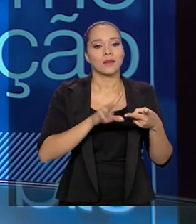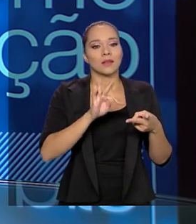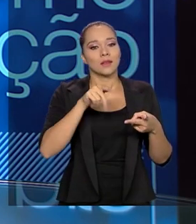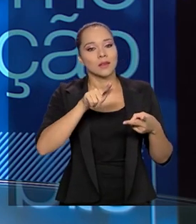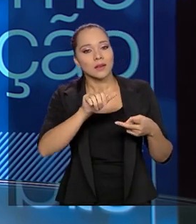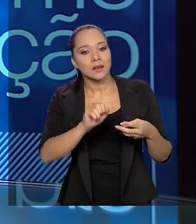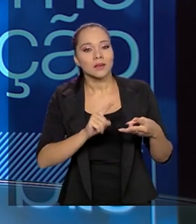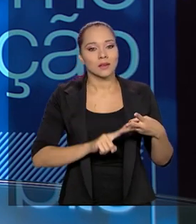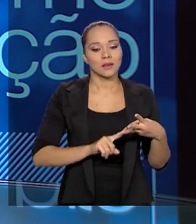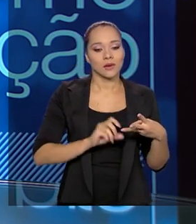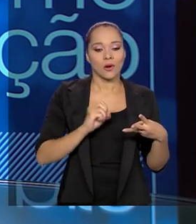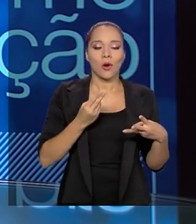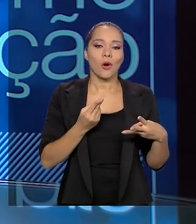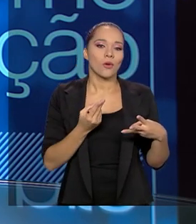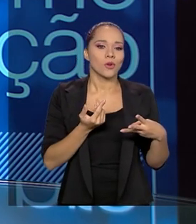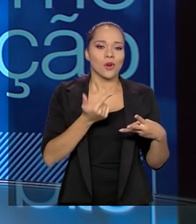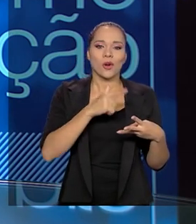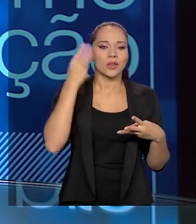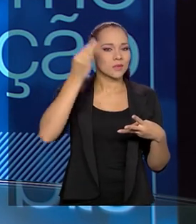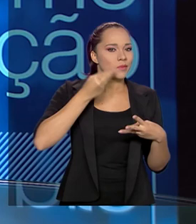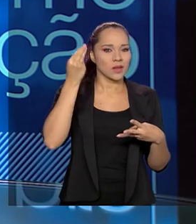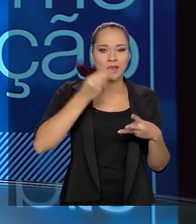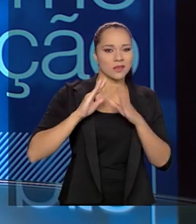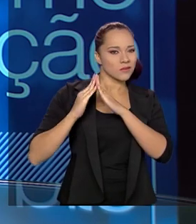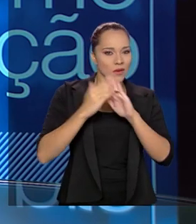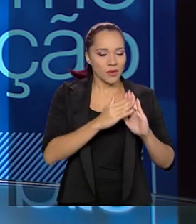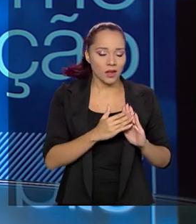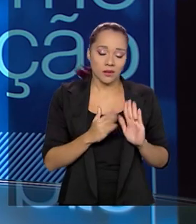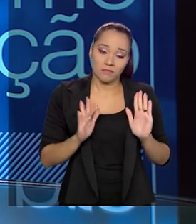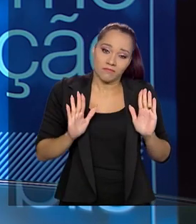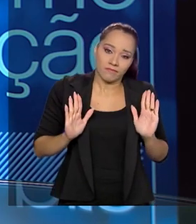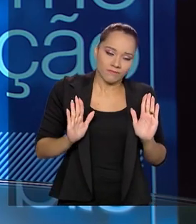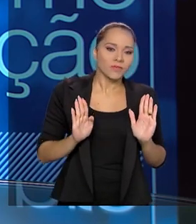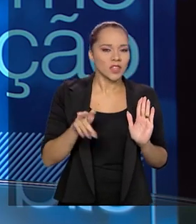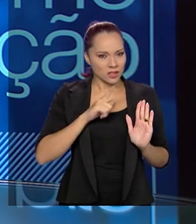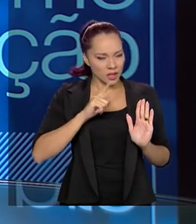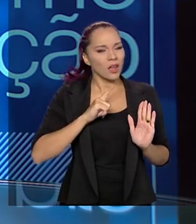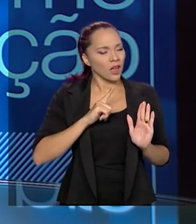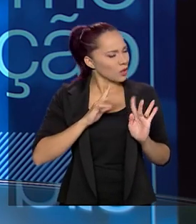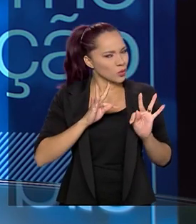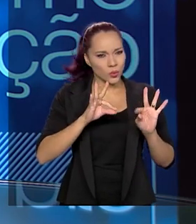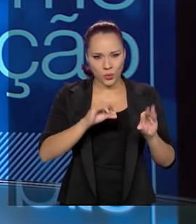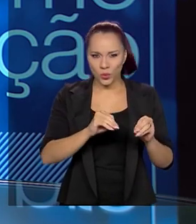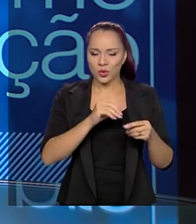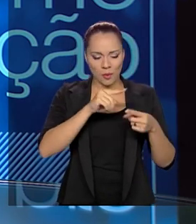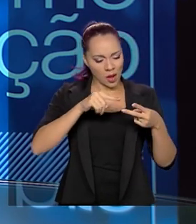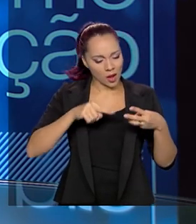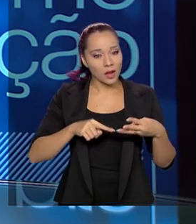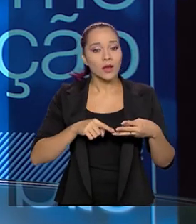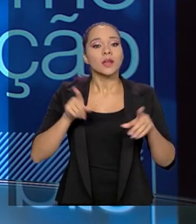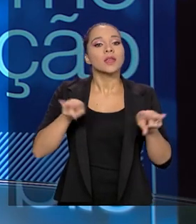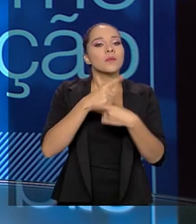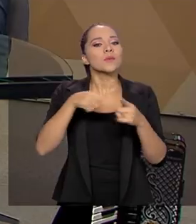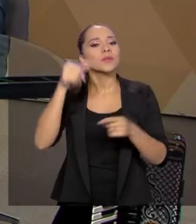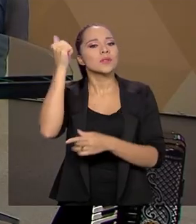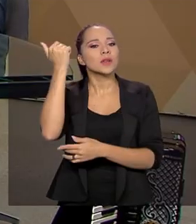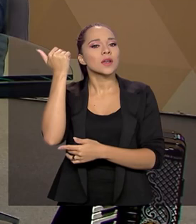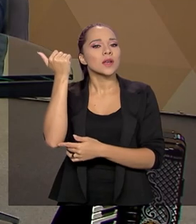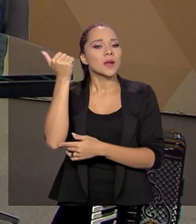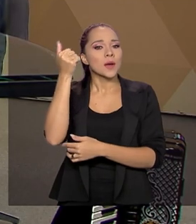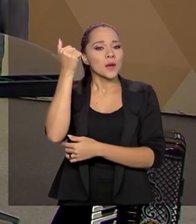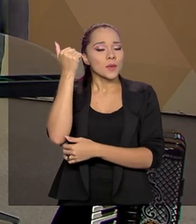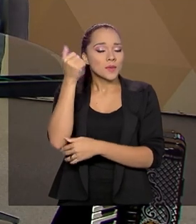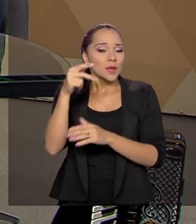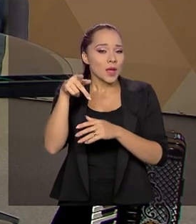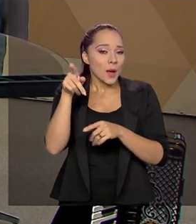e experiência em favela. Não que a gente não tenha isso, a gente tem tudo isso daí. E a música brasileira, que era mostrada lá